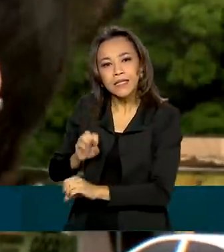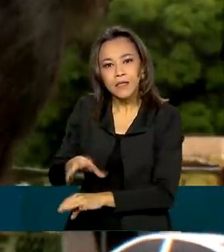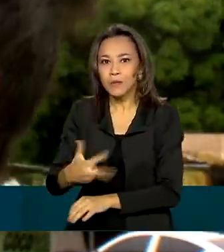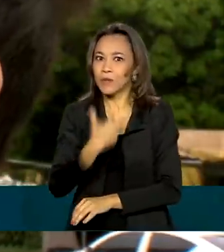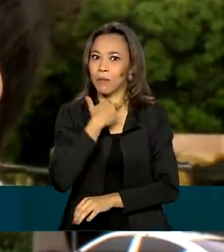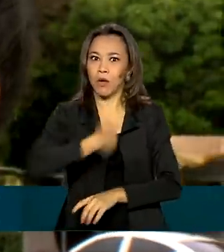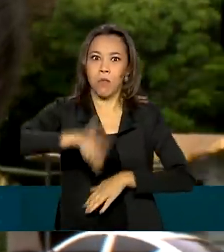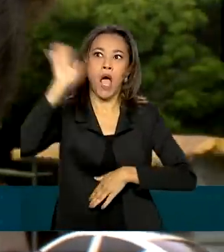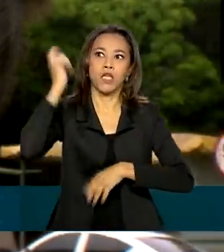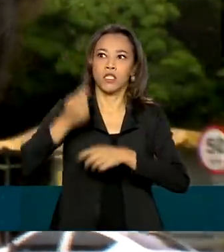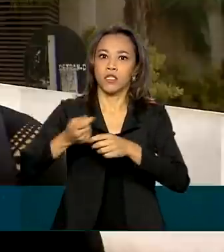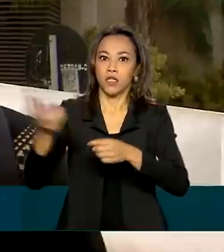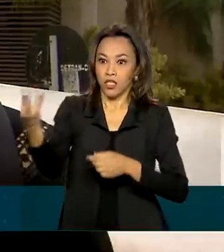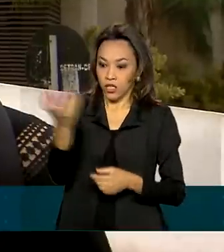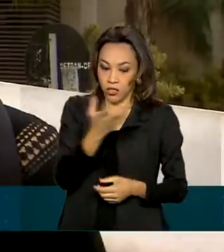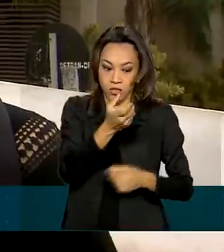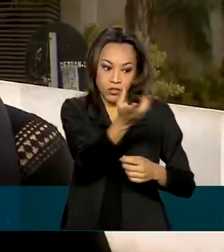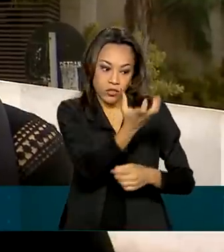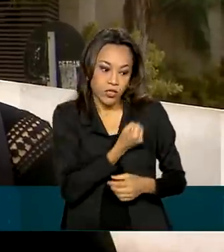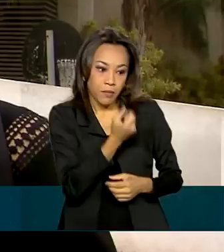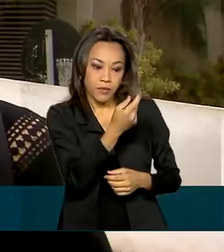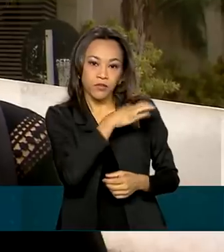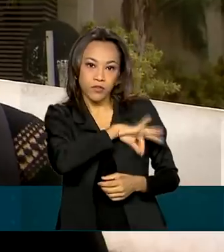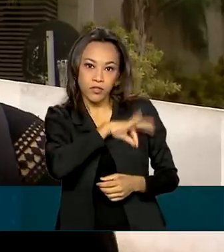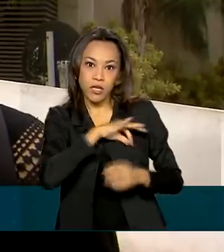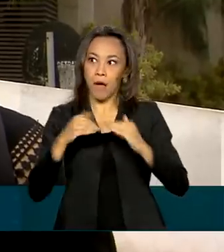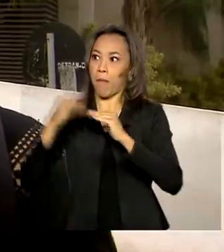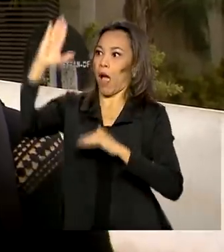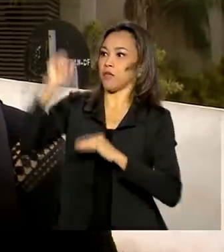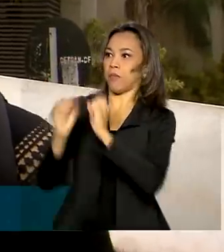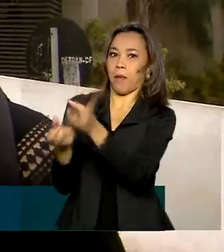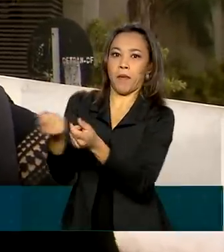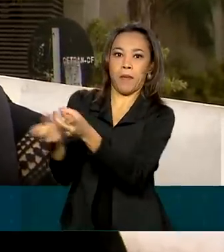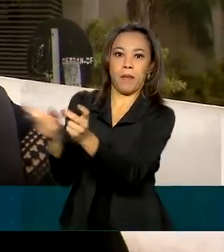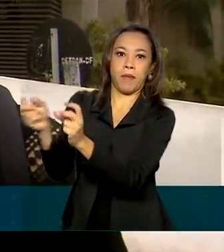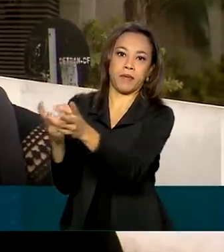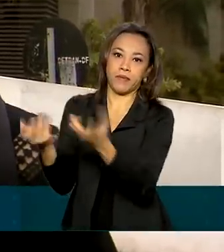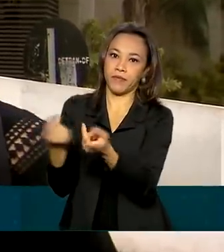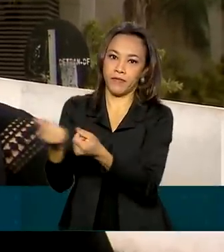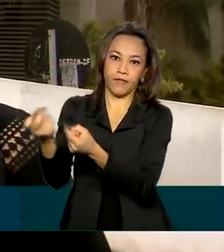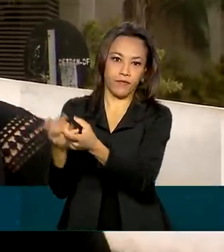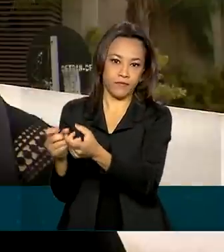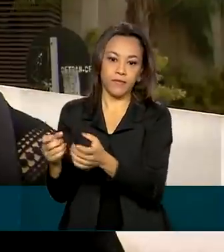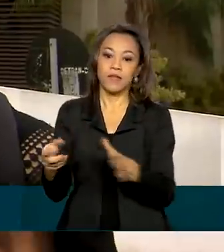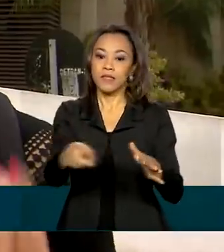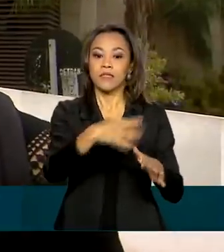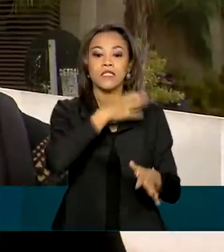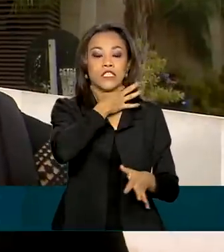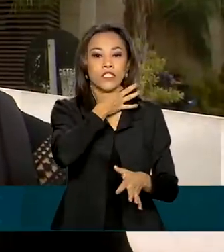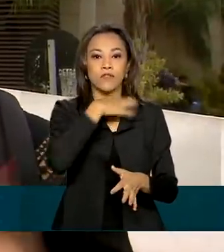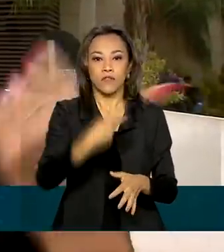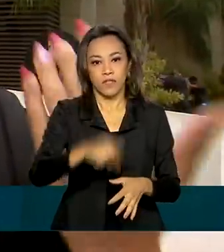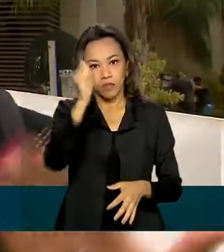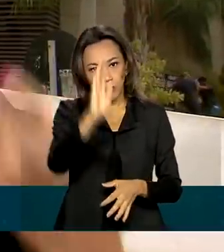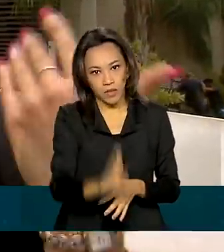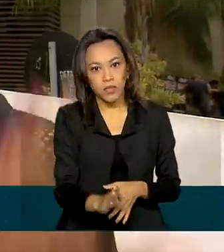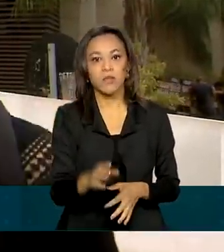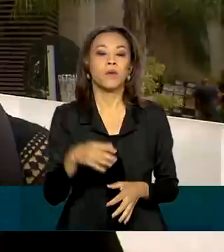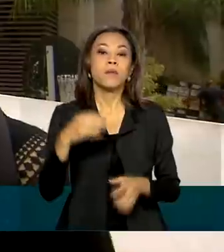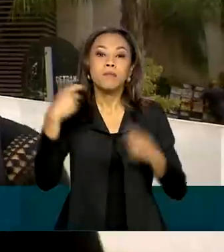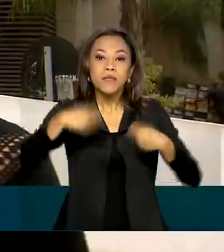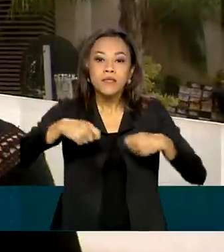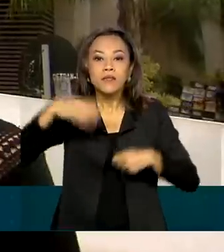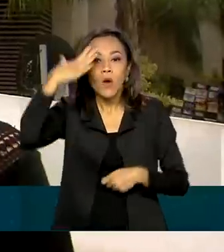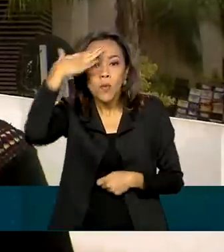gastar mais do que ganha. Os brasileiros têm uma taxa altíssima de endividamento todos os anos, então a gente precisa que as crianças